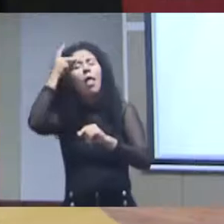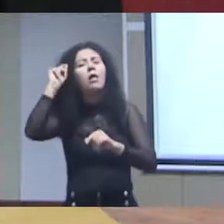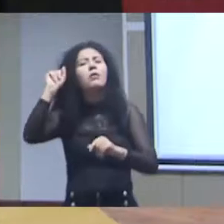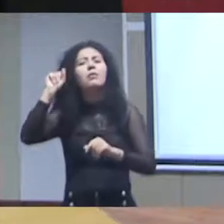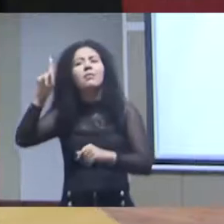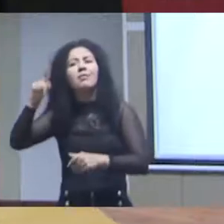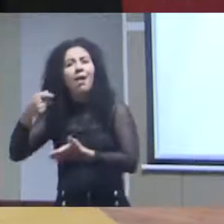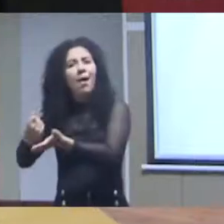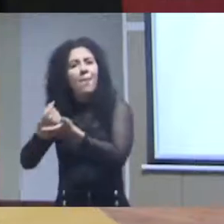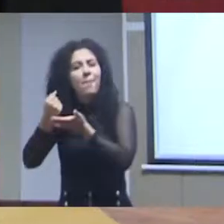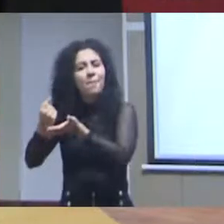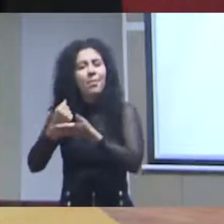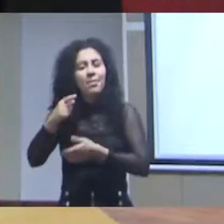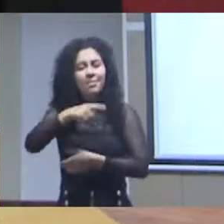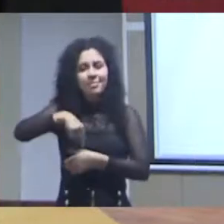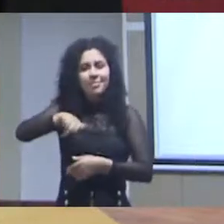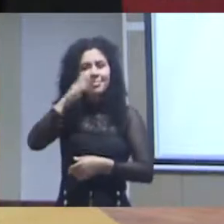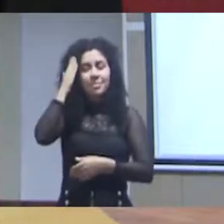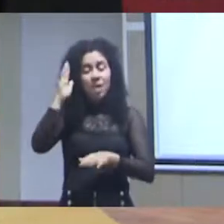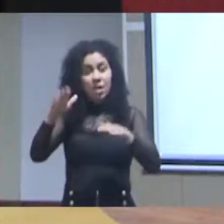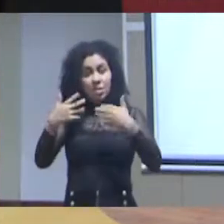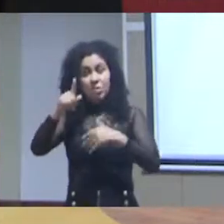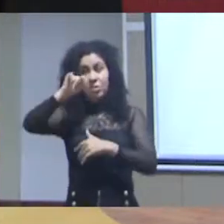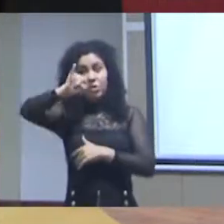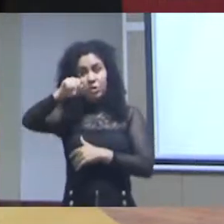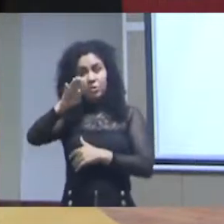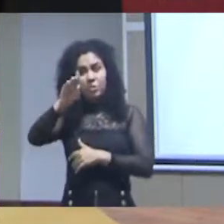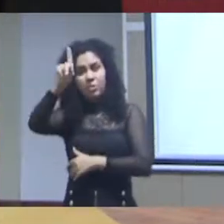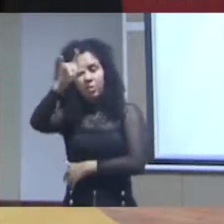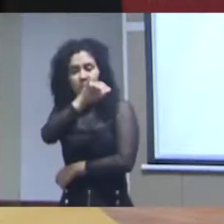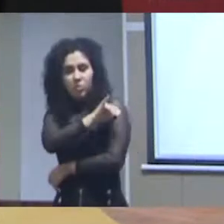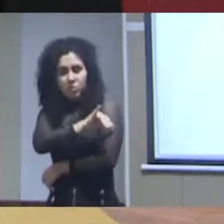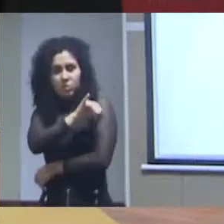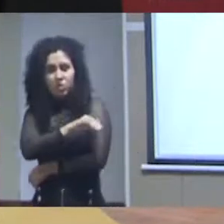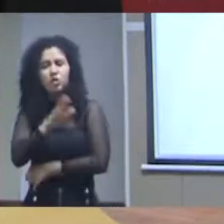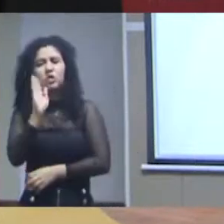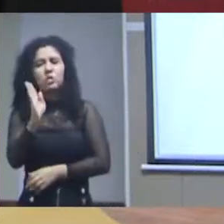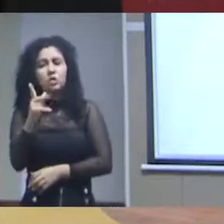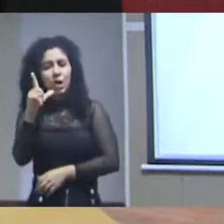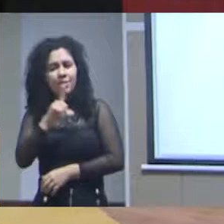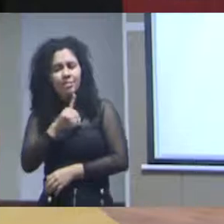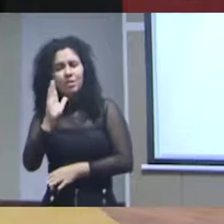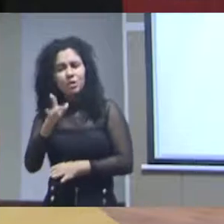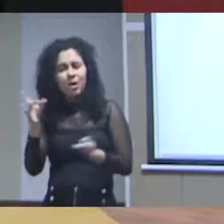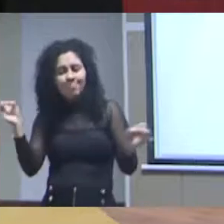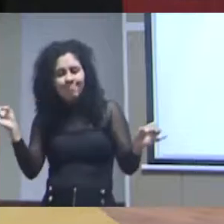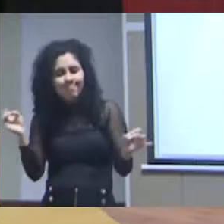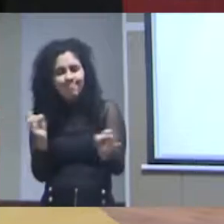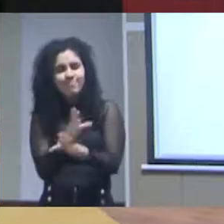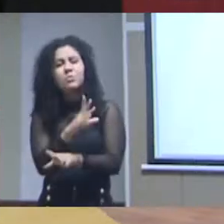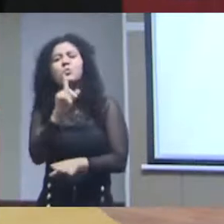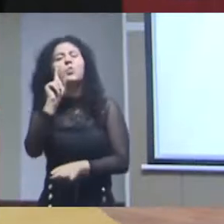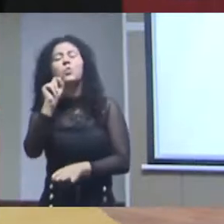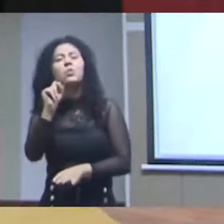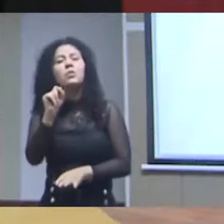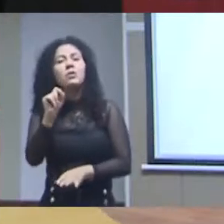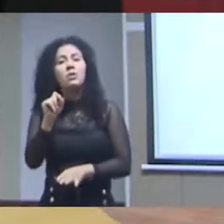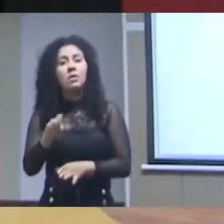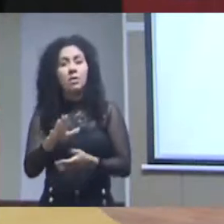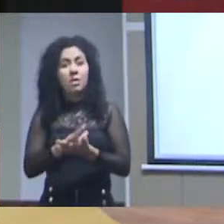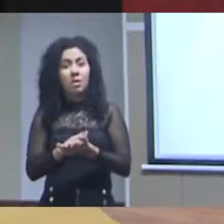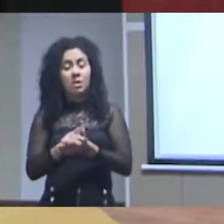botânica já tem esse nos seus pares que são os